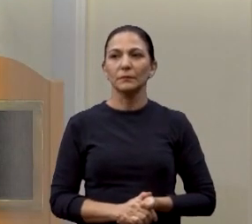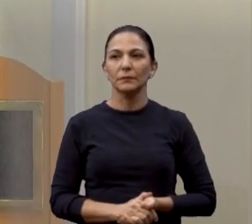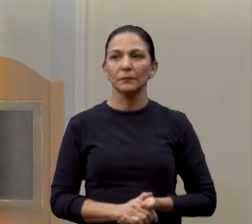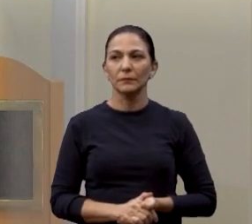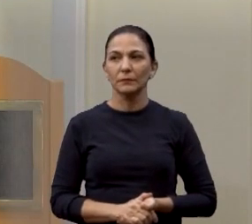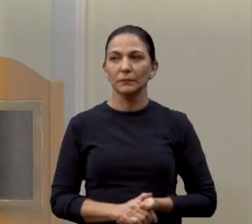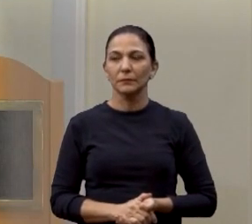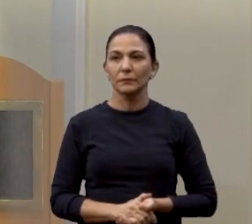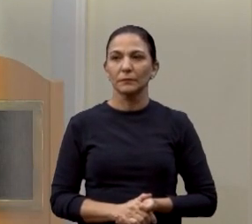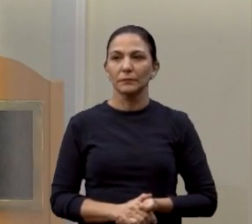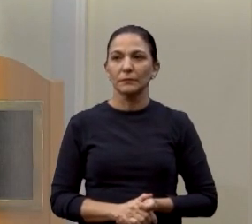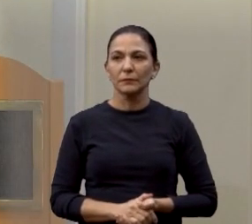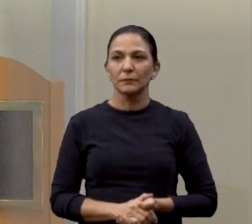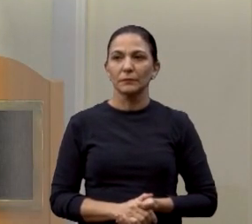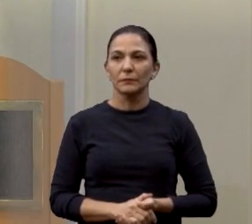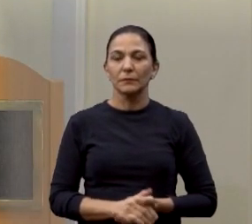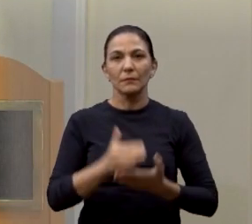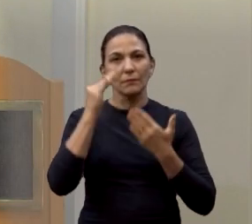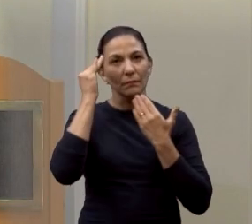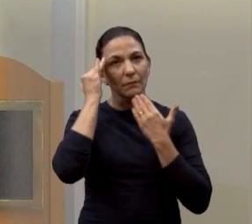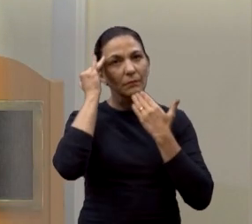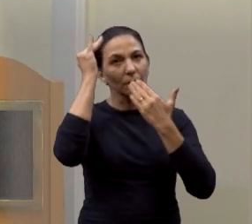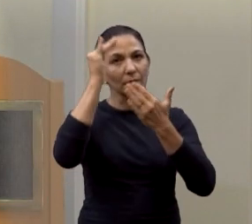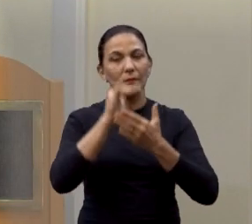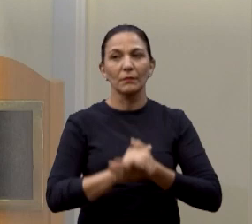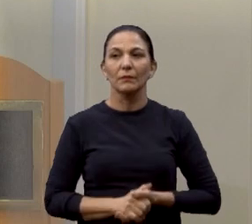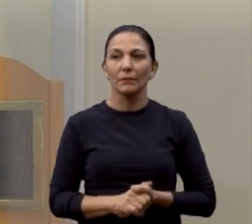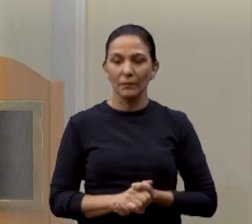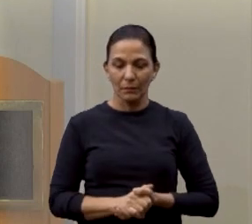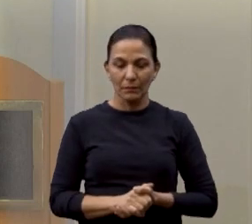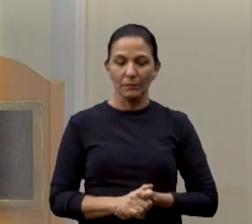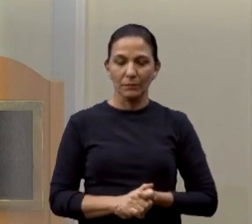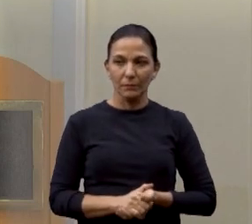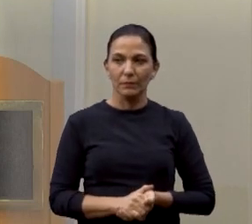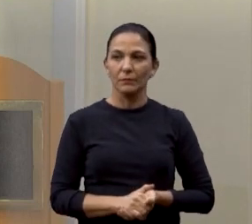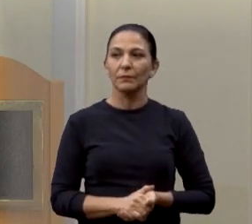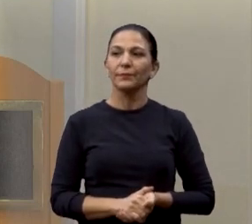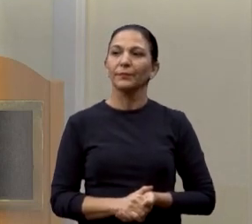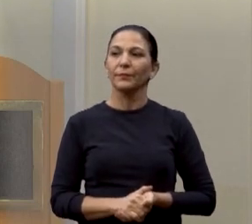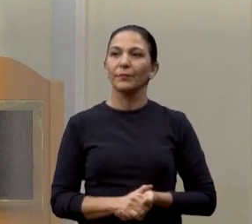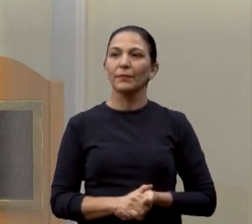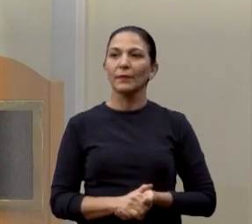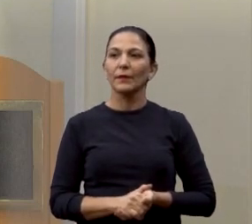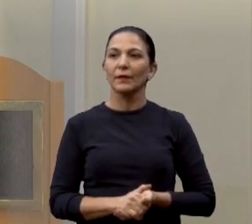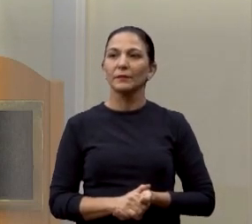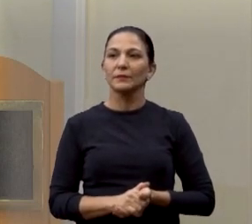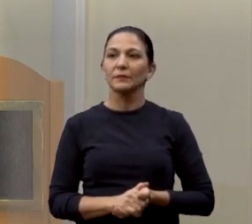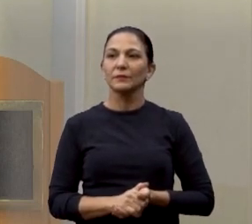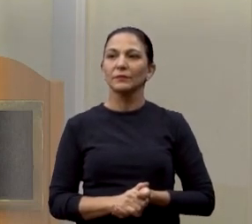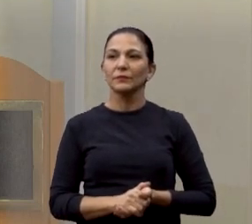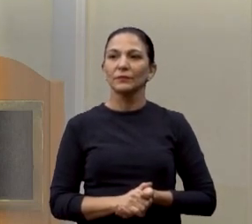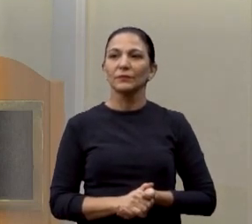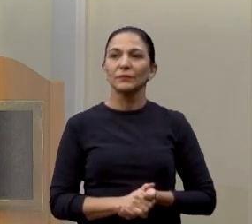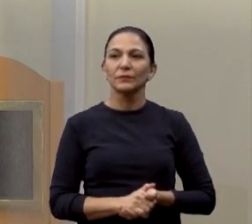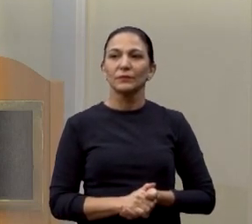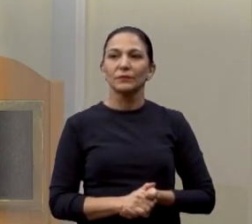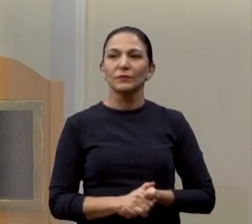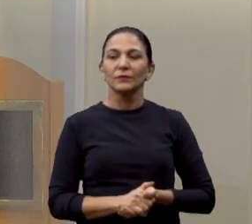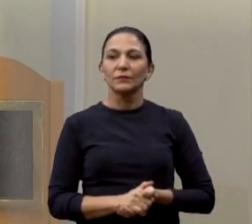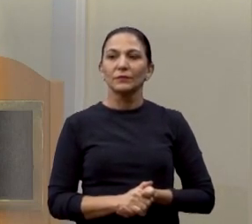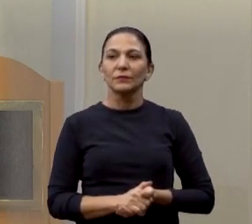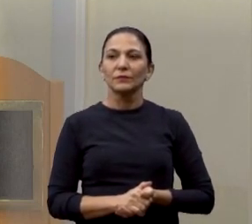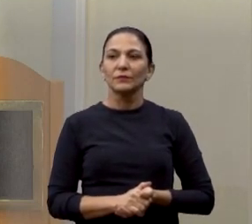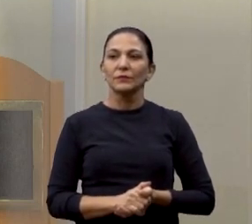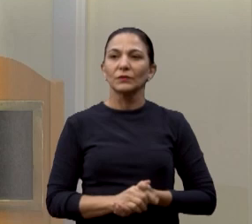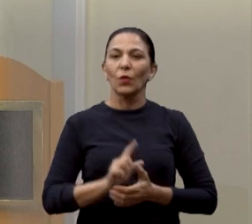Então, obrigado, presidente, pelo tempo que passou aí. Teria mais uma aí para mim passar, mas